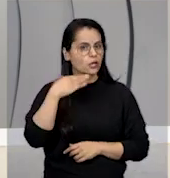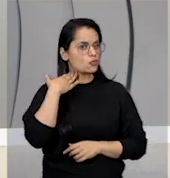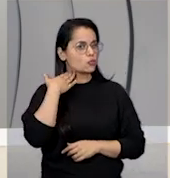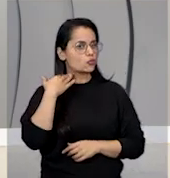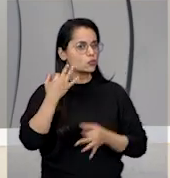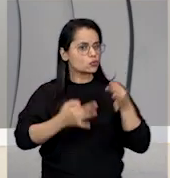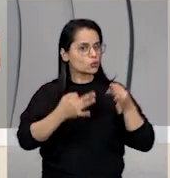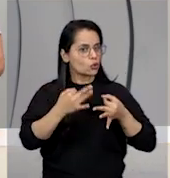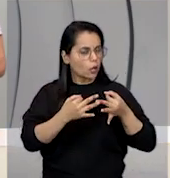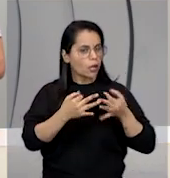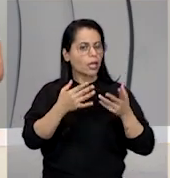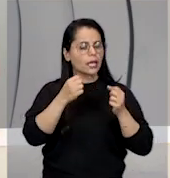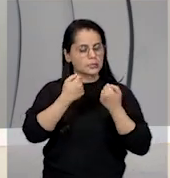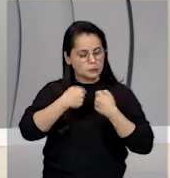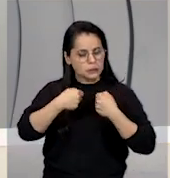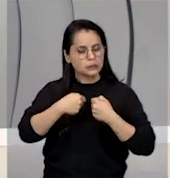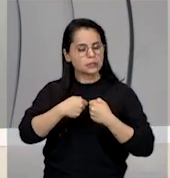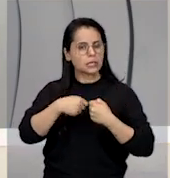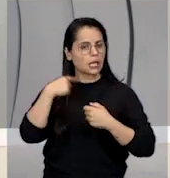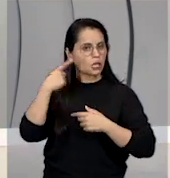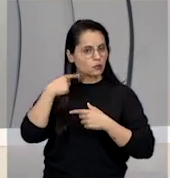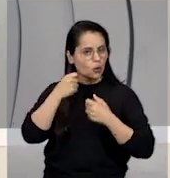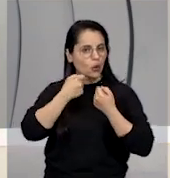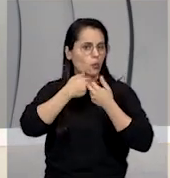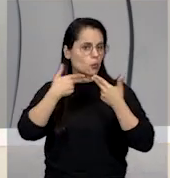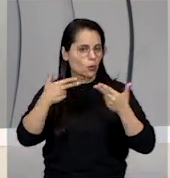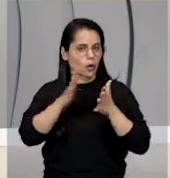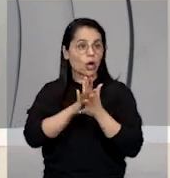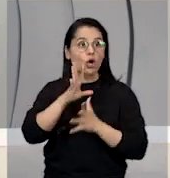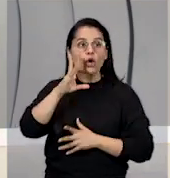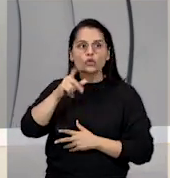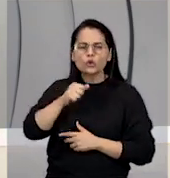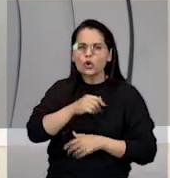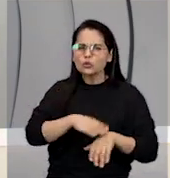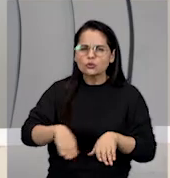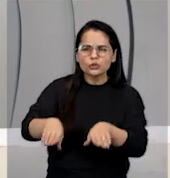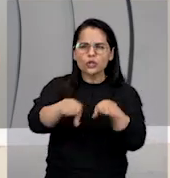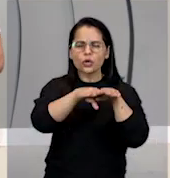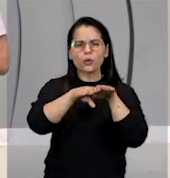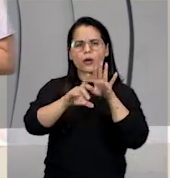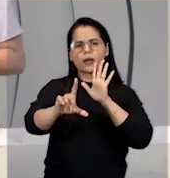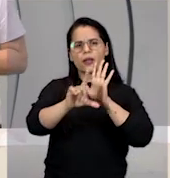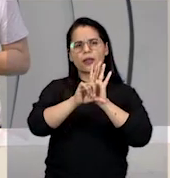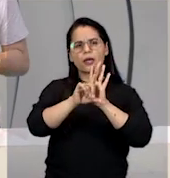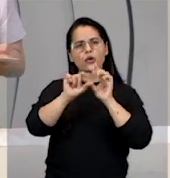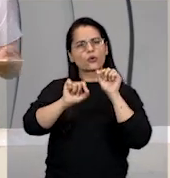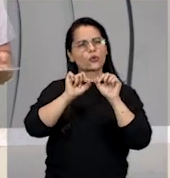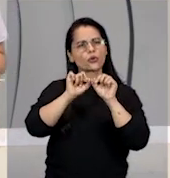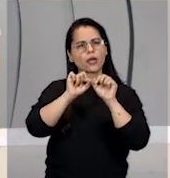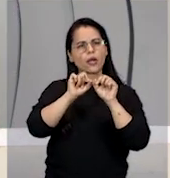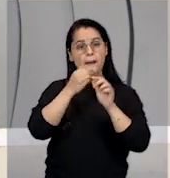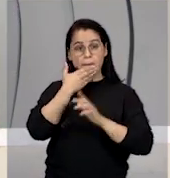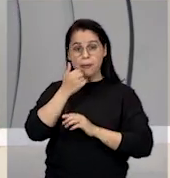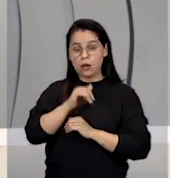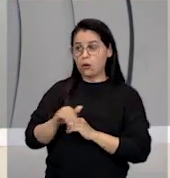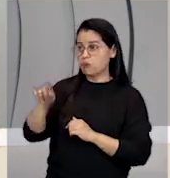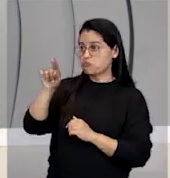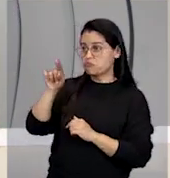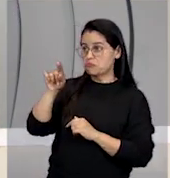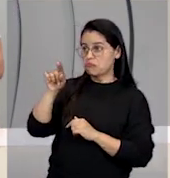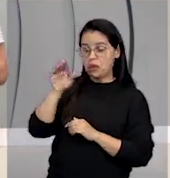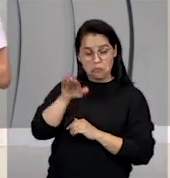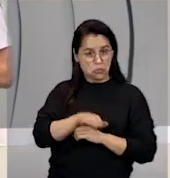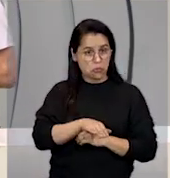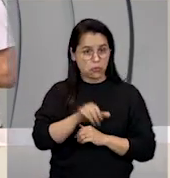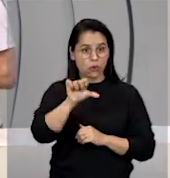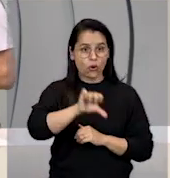fez alguma coisa, ele deve ser julgada por aquilo. Todos nós somos iguais perante a lei. Ou seja, nenhum é melhor que ninguém perante a lei.